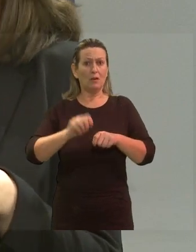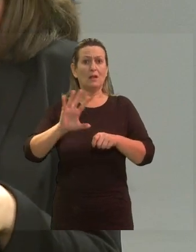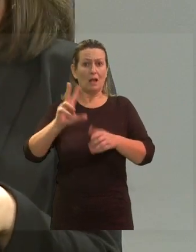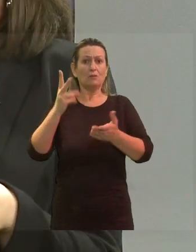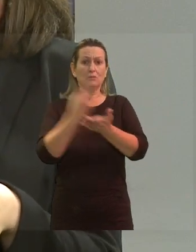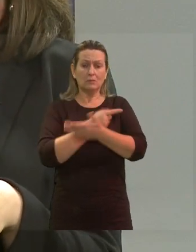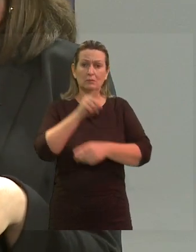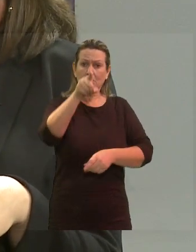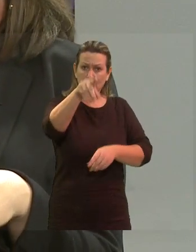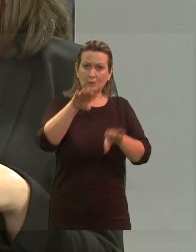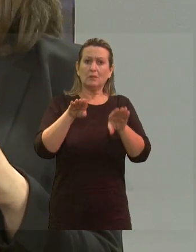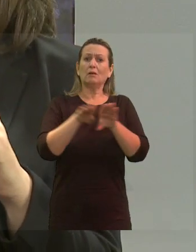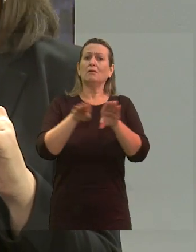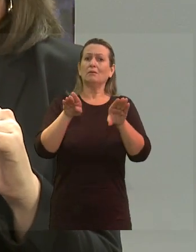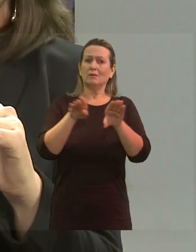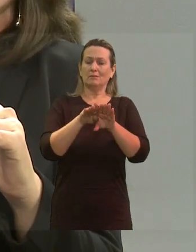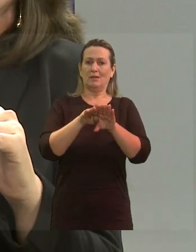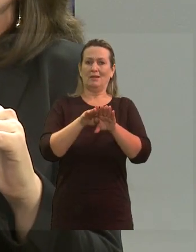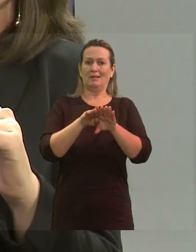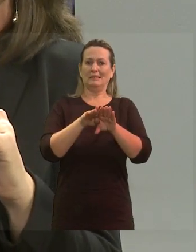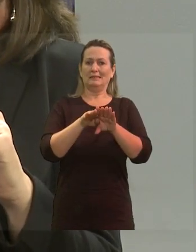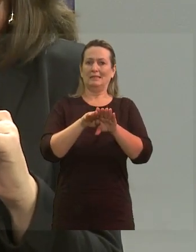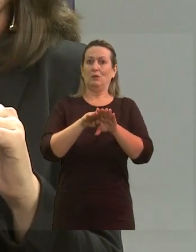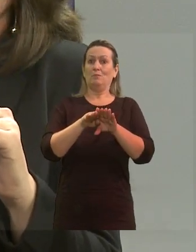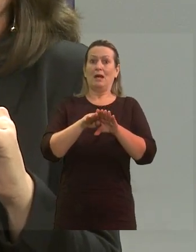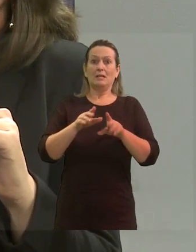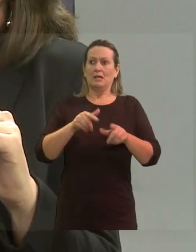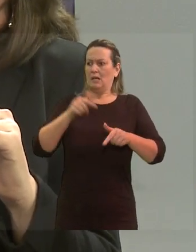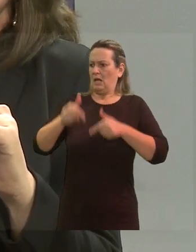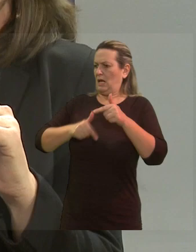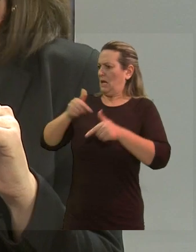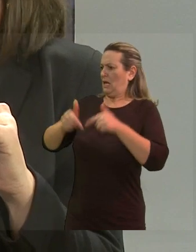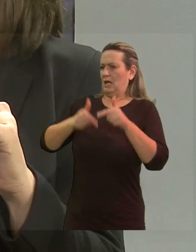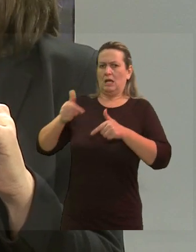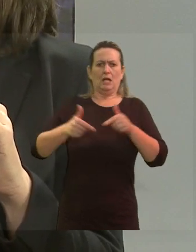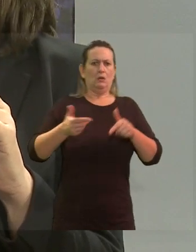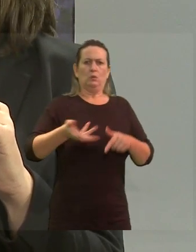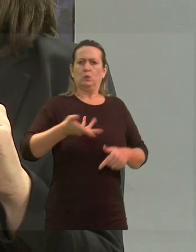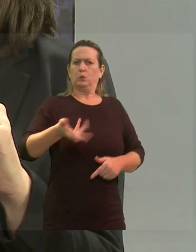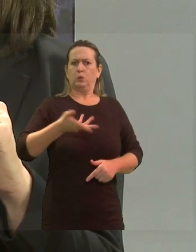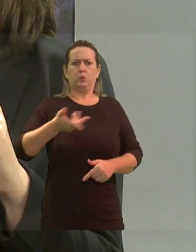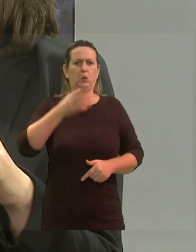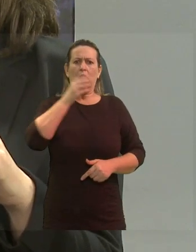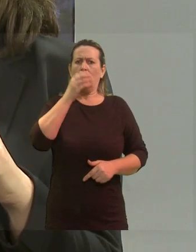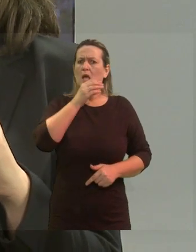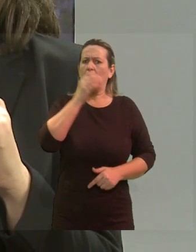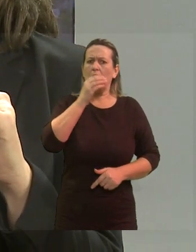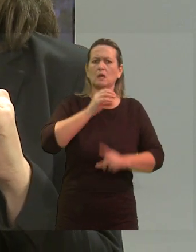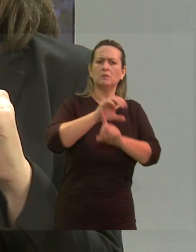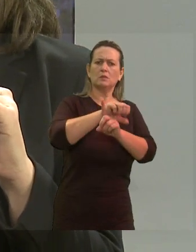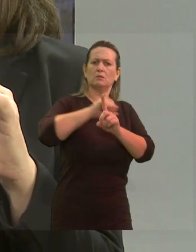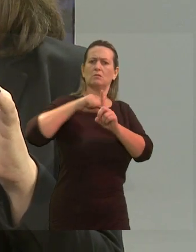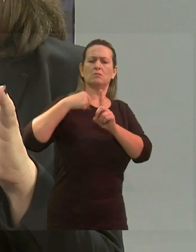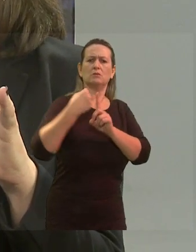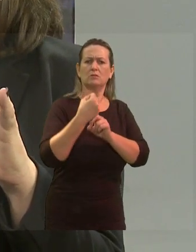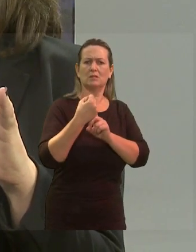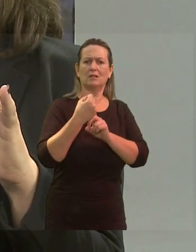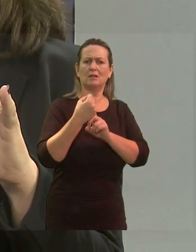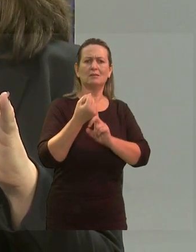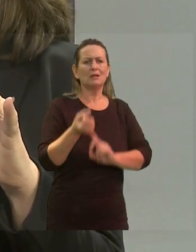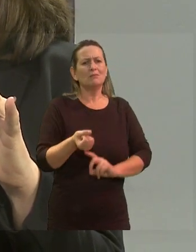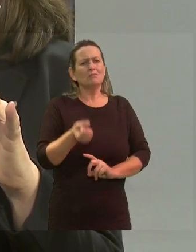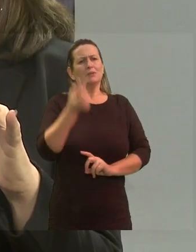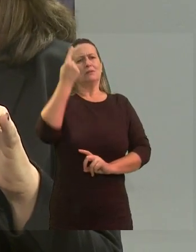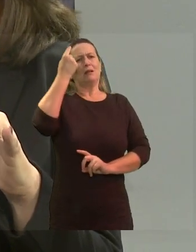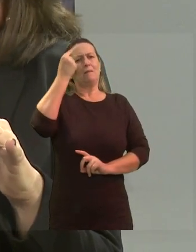contigo também, né, e daí, do ritmo que você vive na sociedade, você